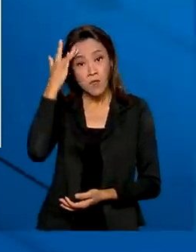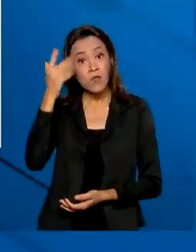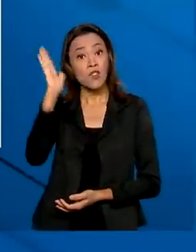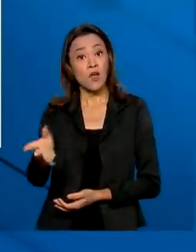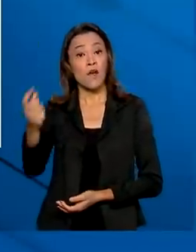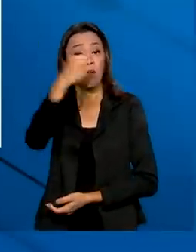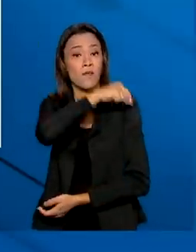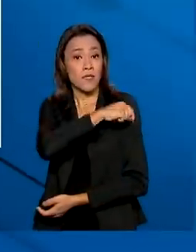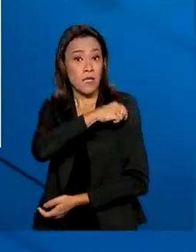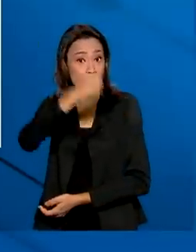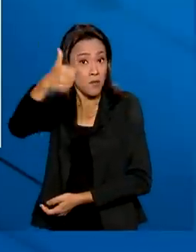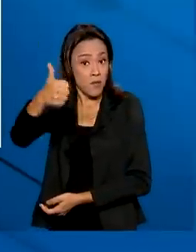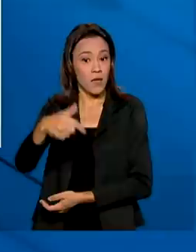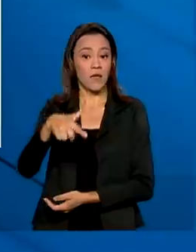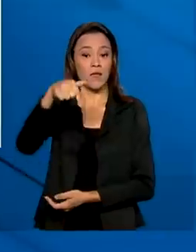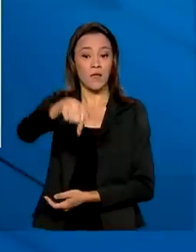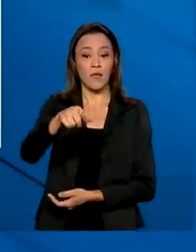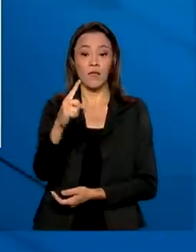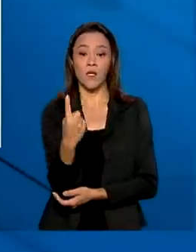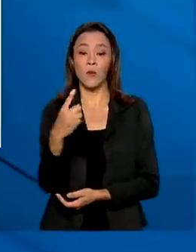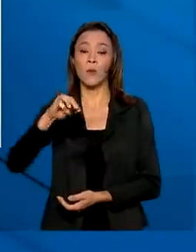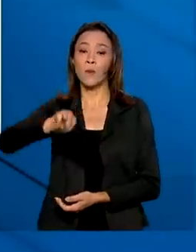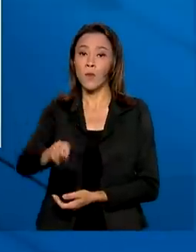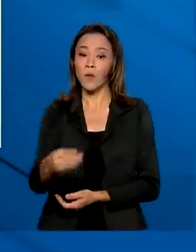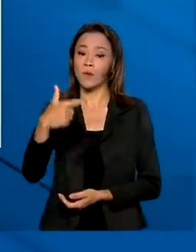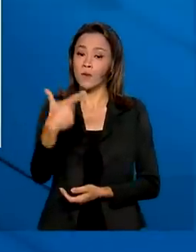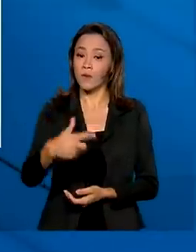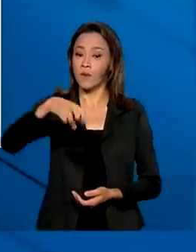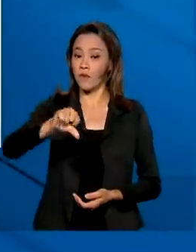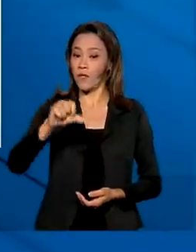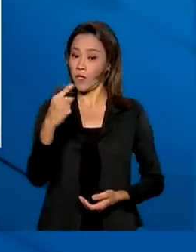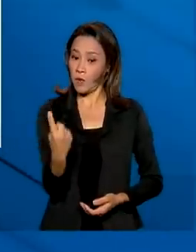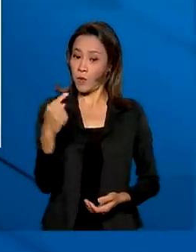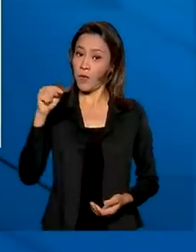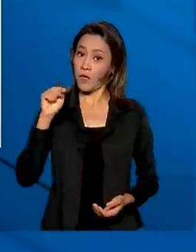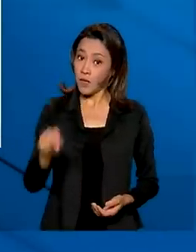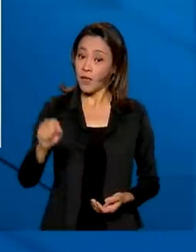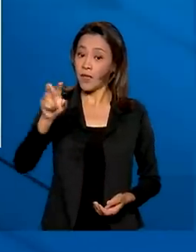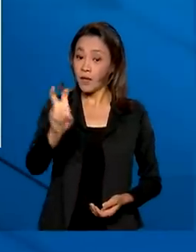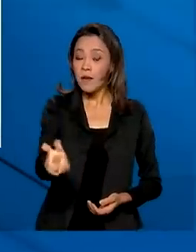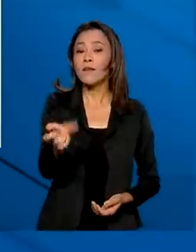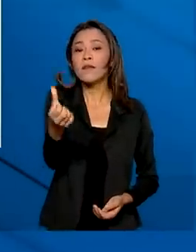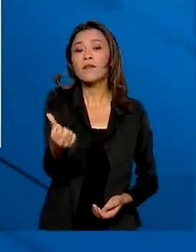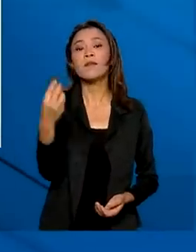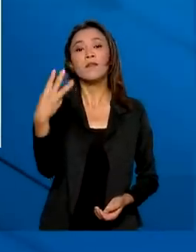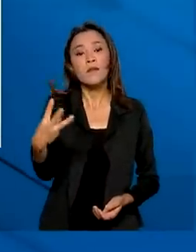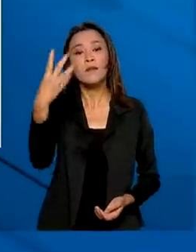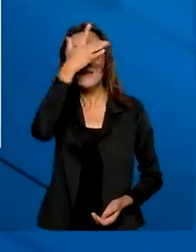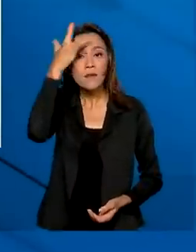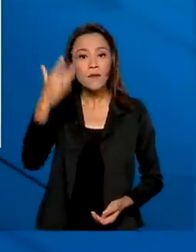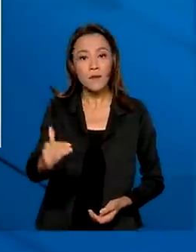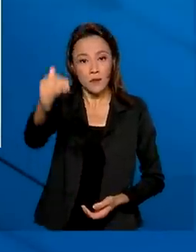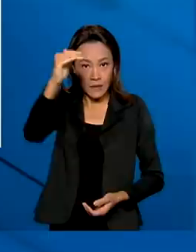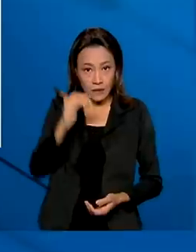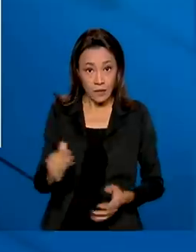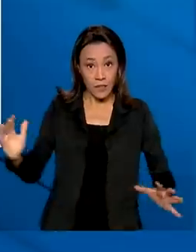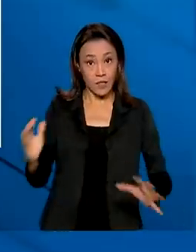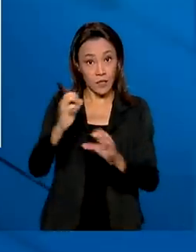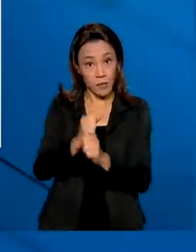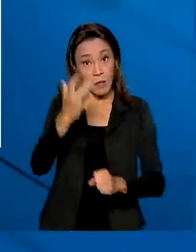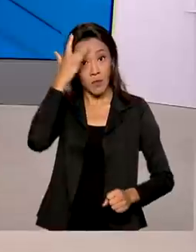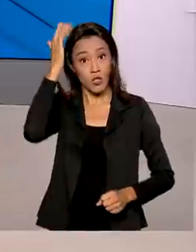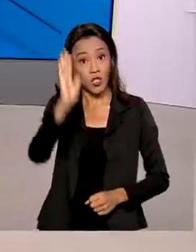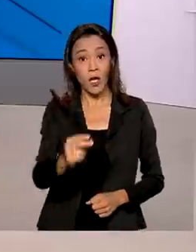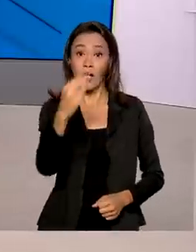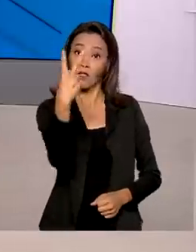primeira dose, 71.291.563 pessoas. E a soma das pessoas